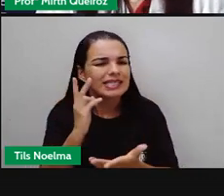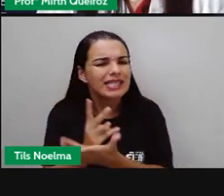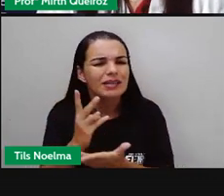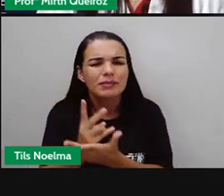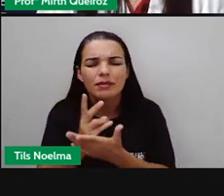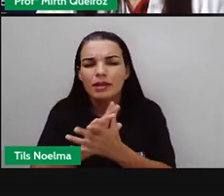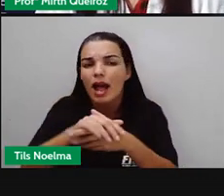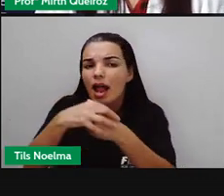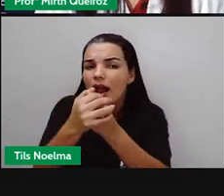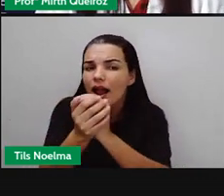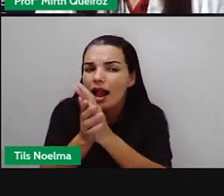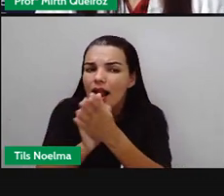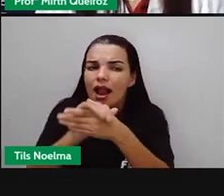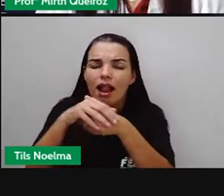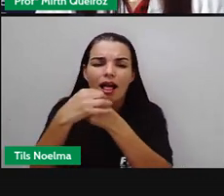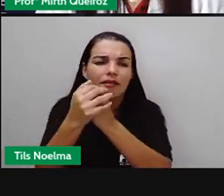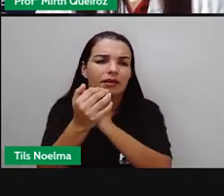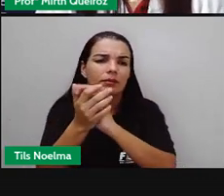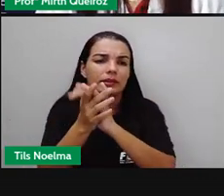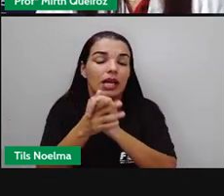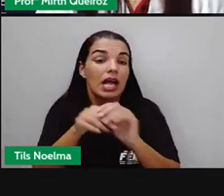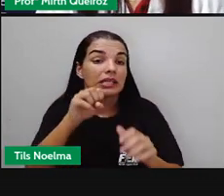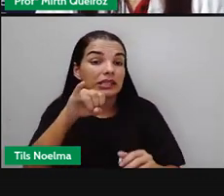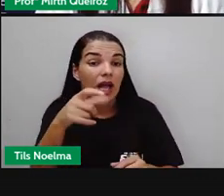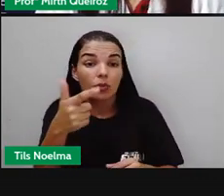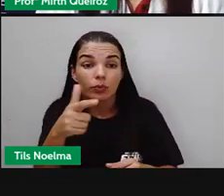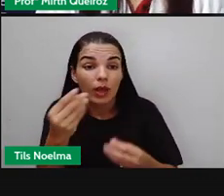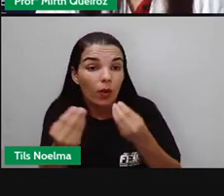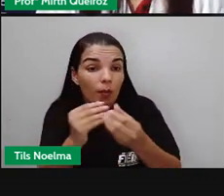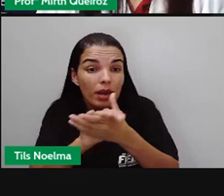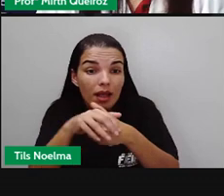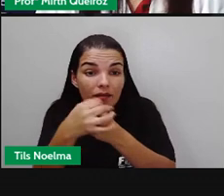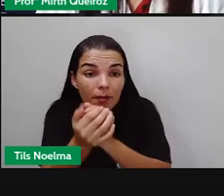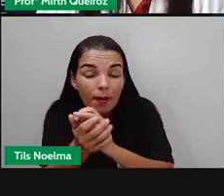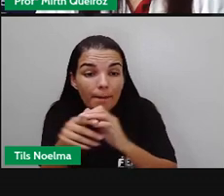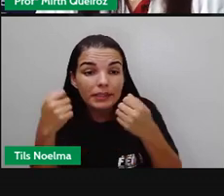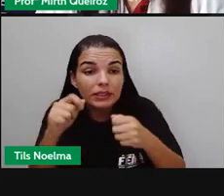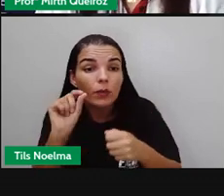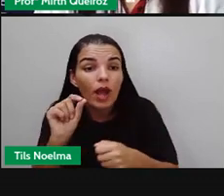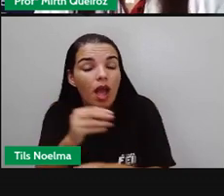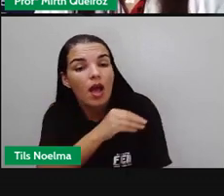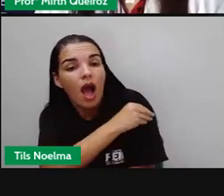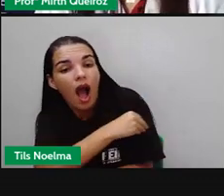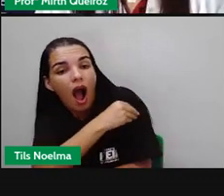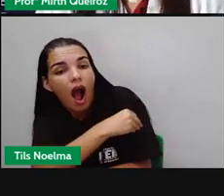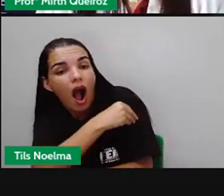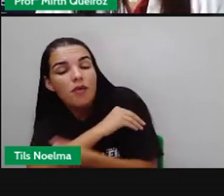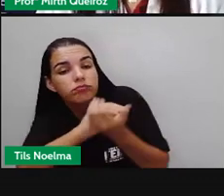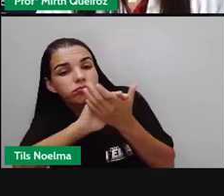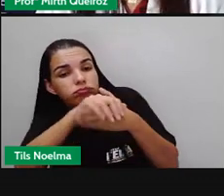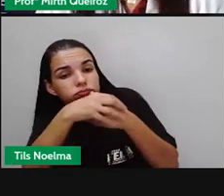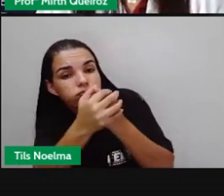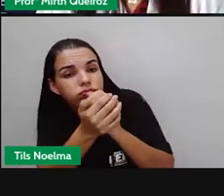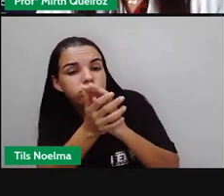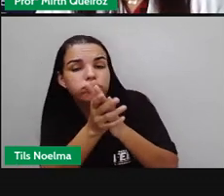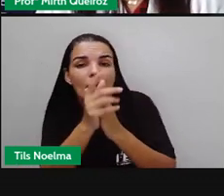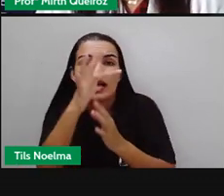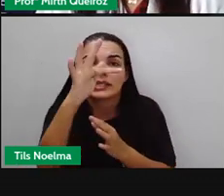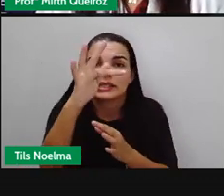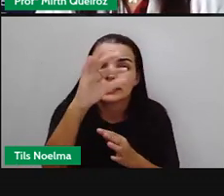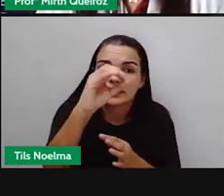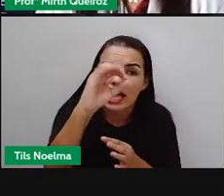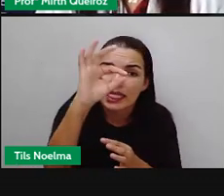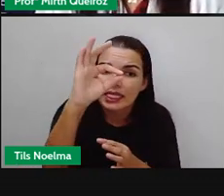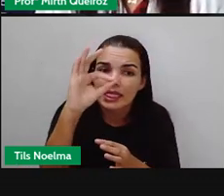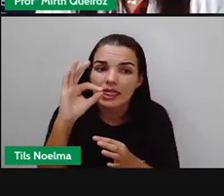sempre as mãos. Quando não for possível lavar suas mãos, vocês devem utilizar aí o álcool gel 70%. Não é qualquer